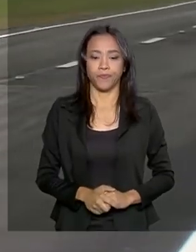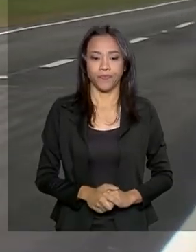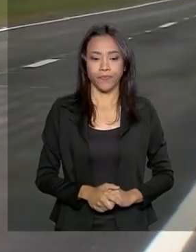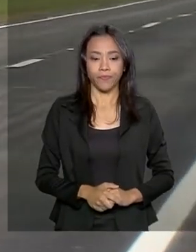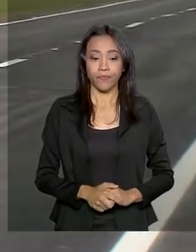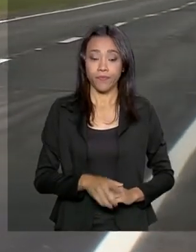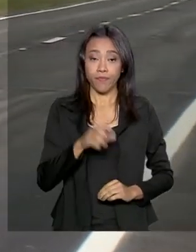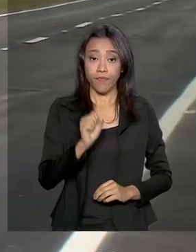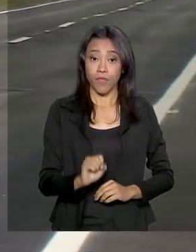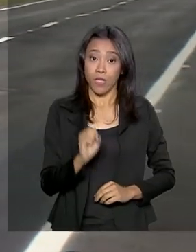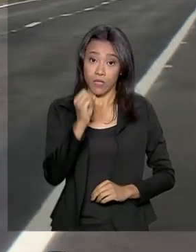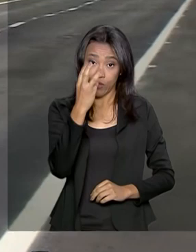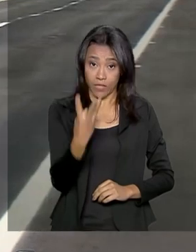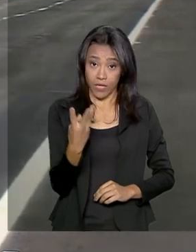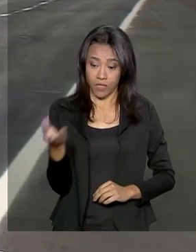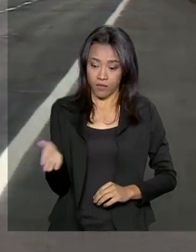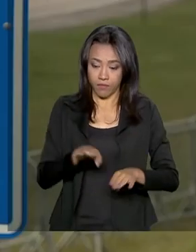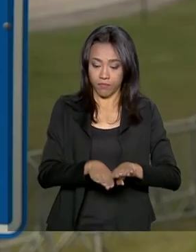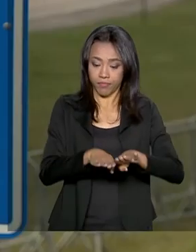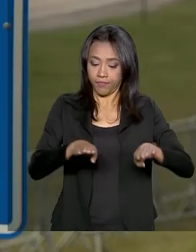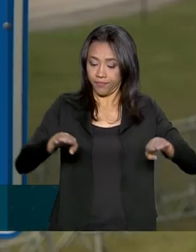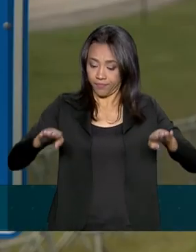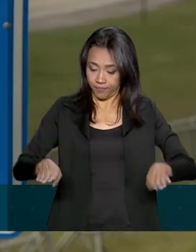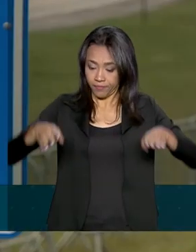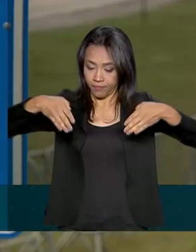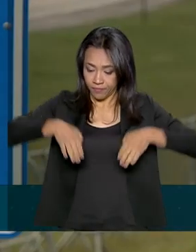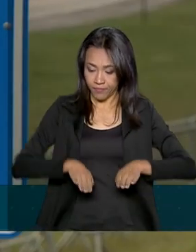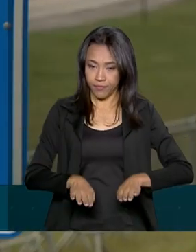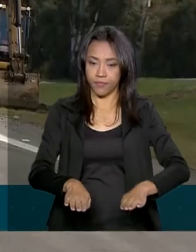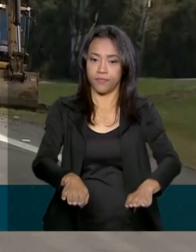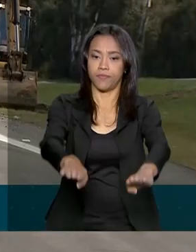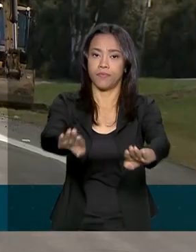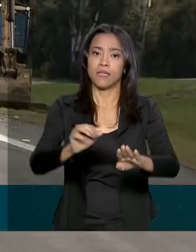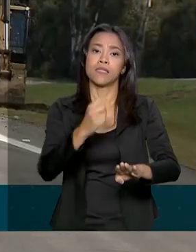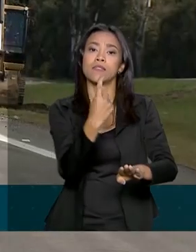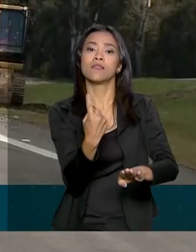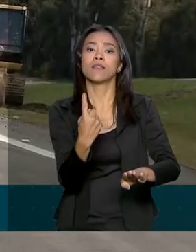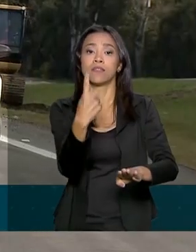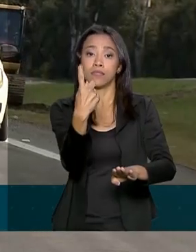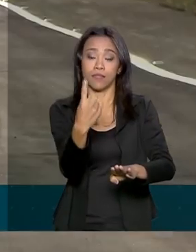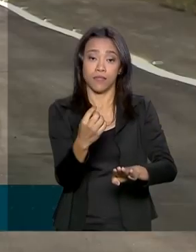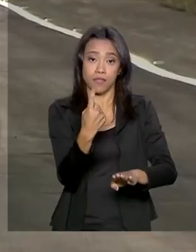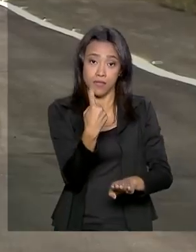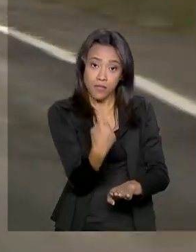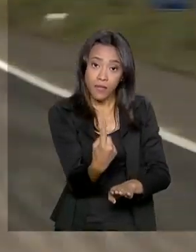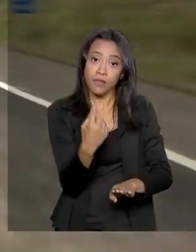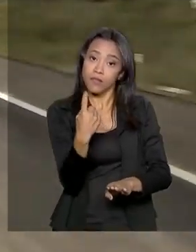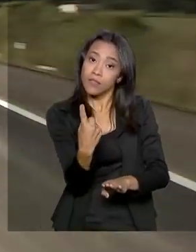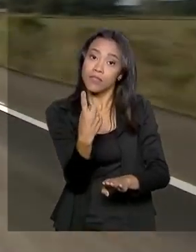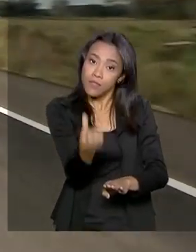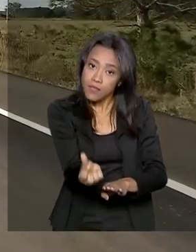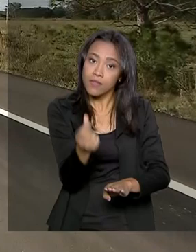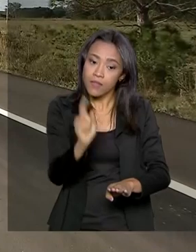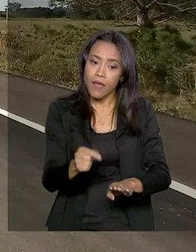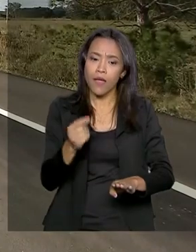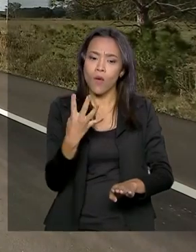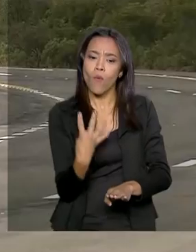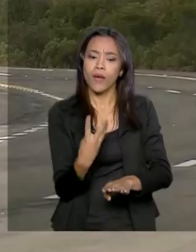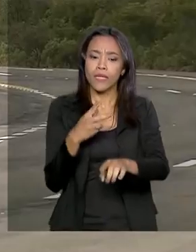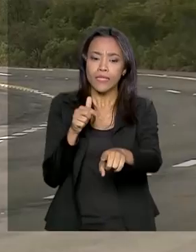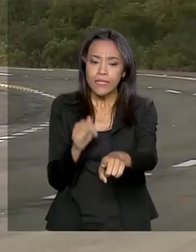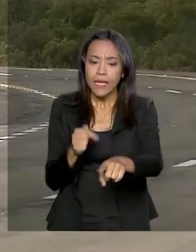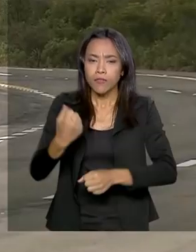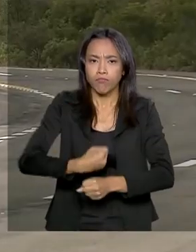Os três trechos duplicados da BR-116 entregues nesta segunda-feira somam 47 quilômetros